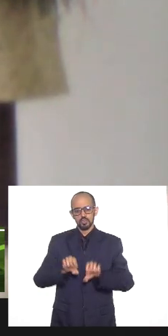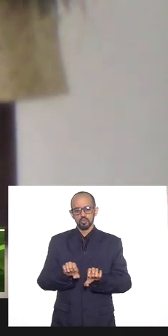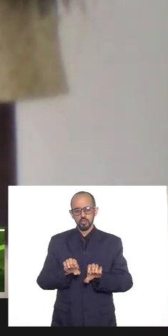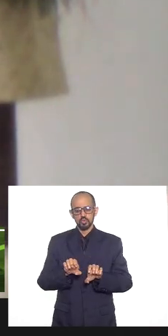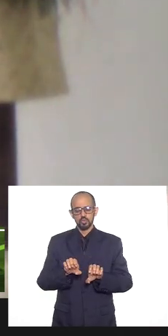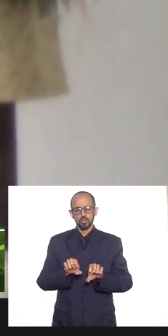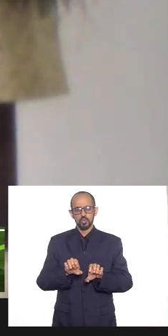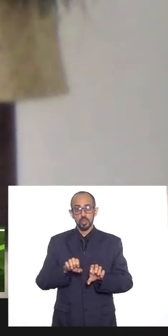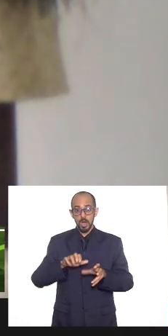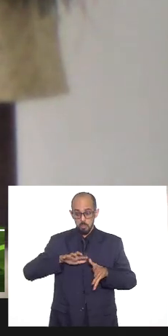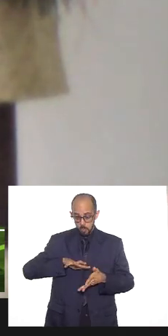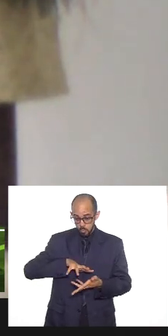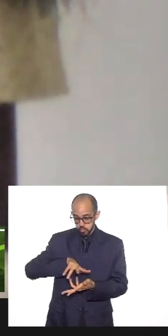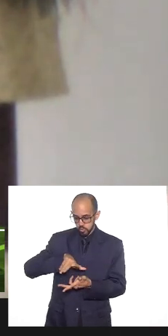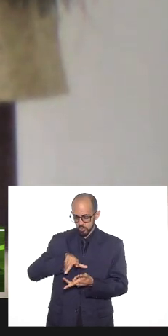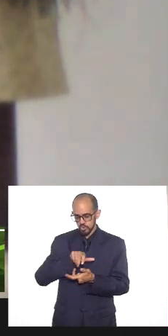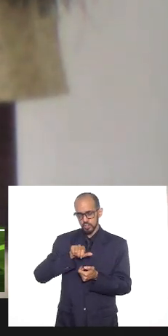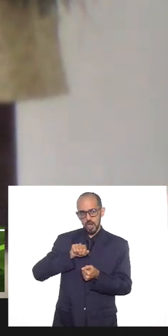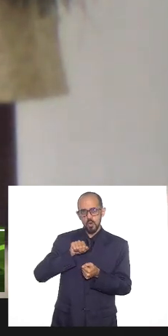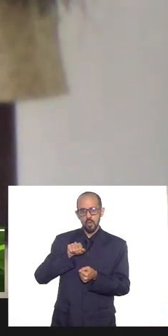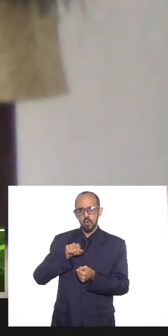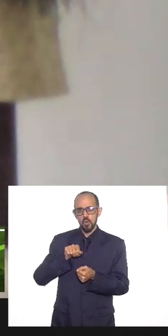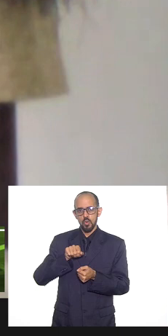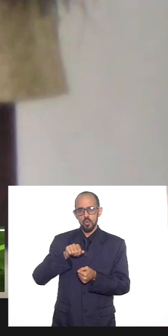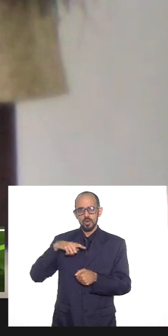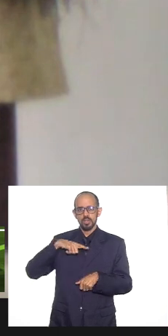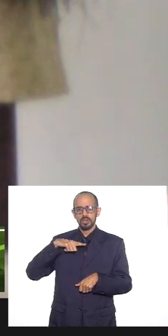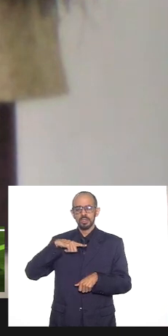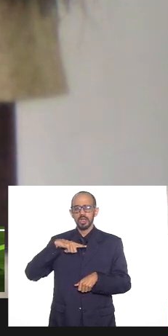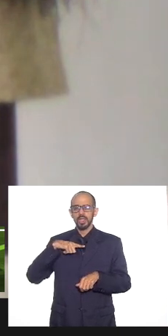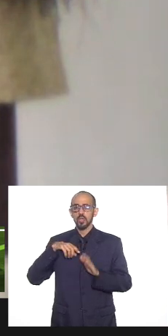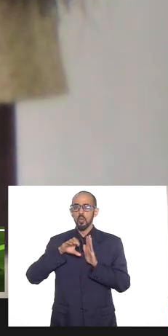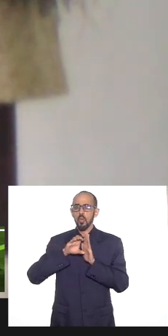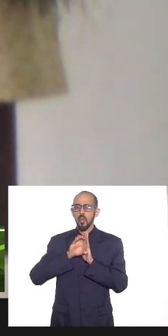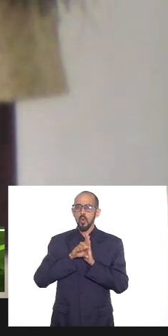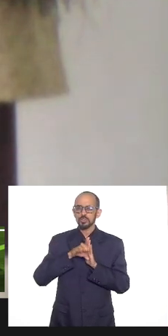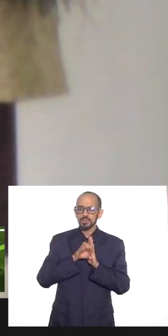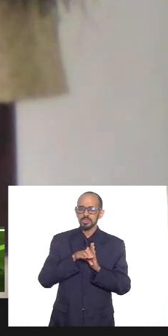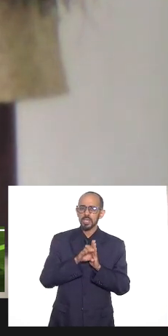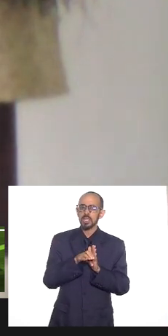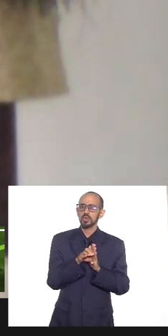mundial, tem uma dicotomia, tem